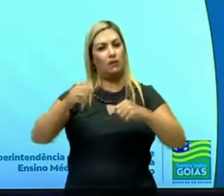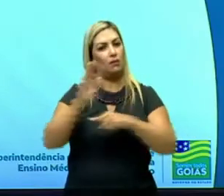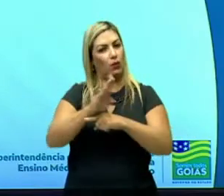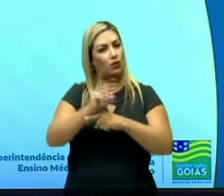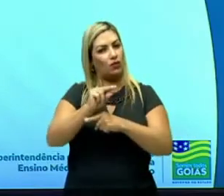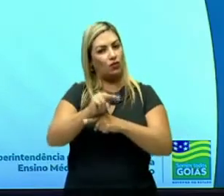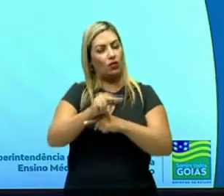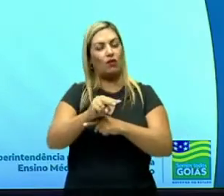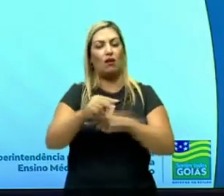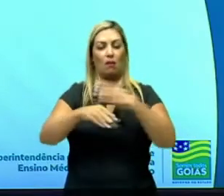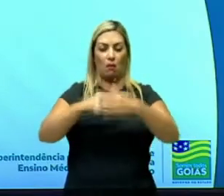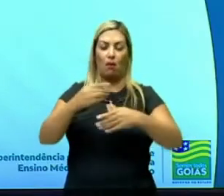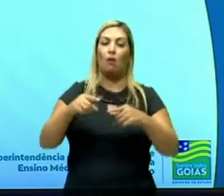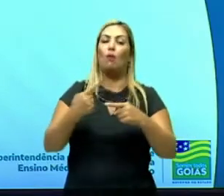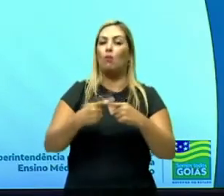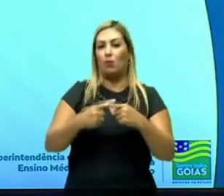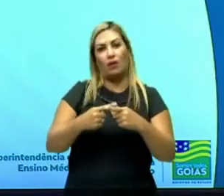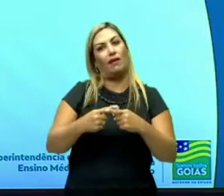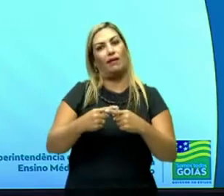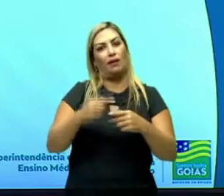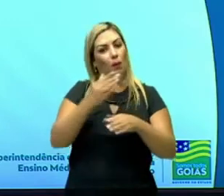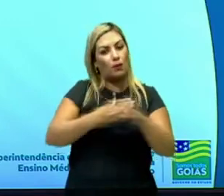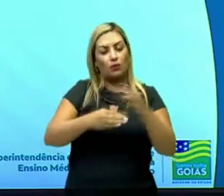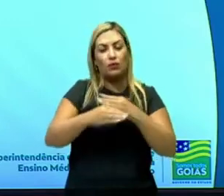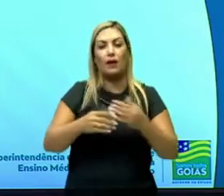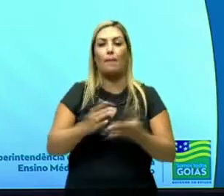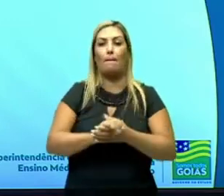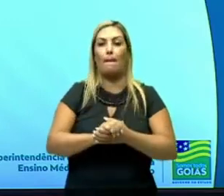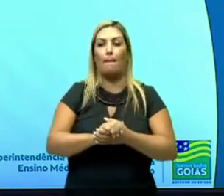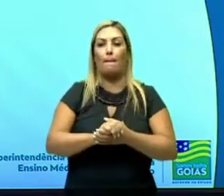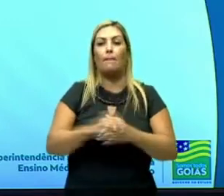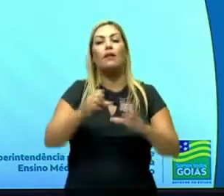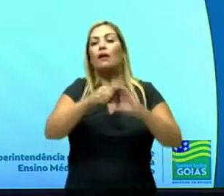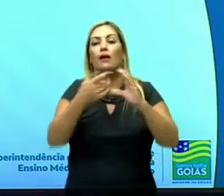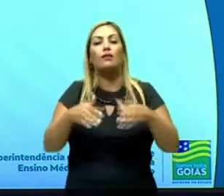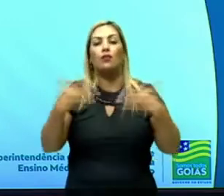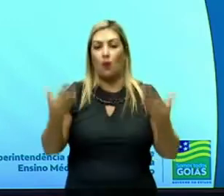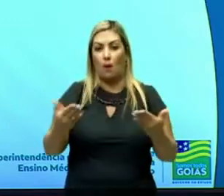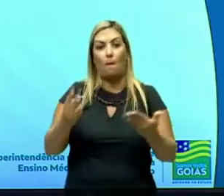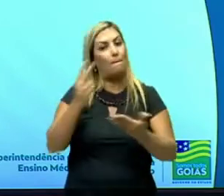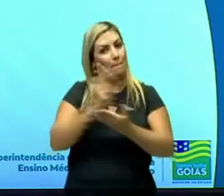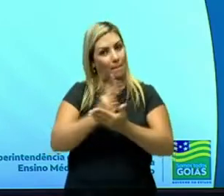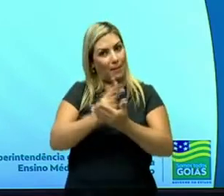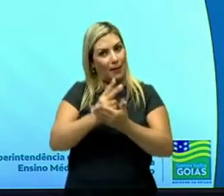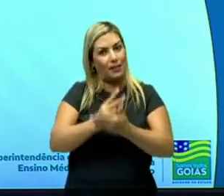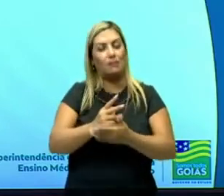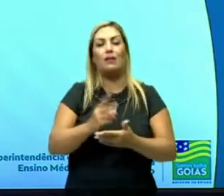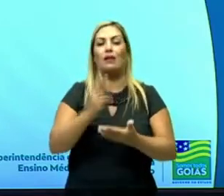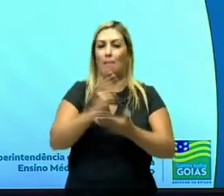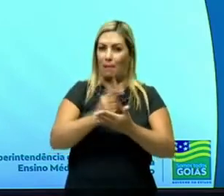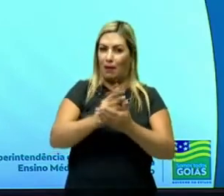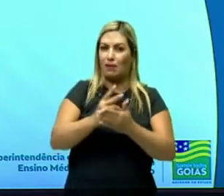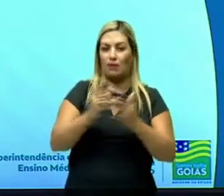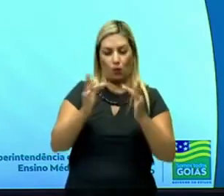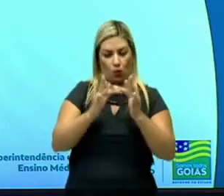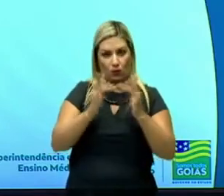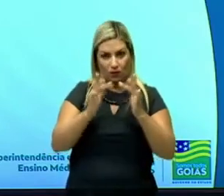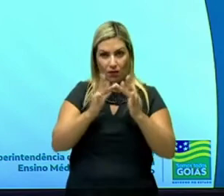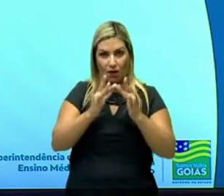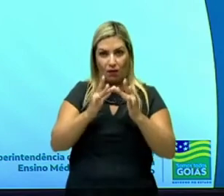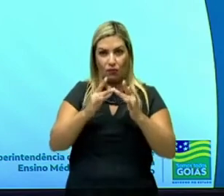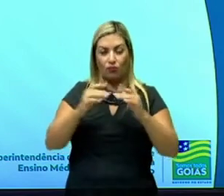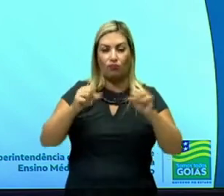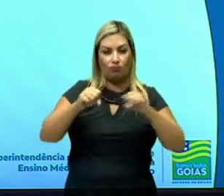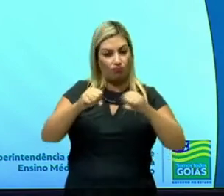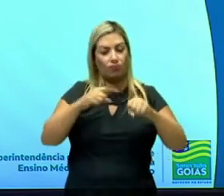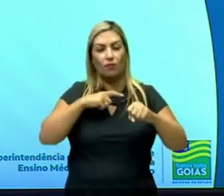aqui, olha? Quais são as características da ação e reação? Primeiro, tem a mesma natureza, ou seja, se ela for de contato, a reação vai ser de